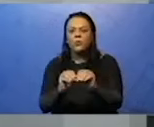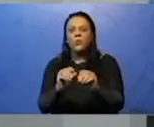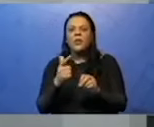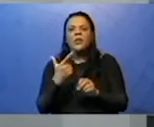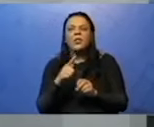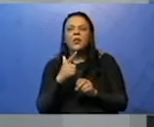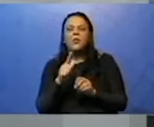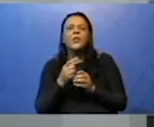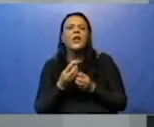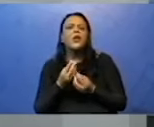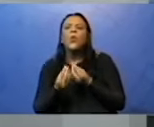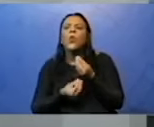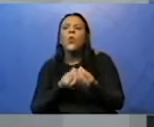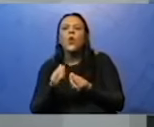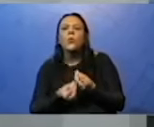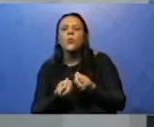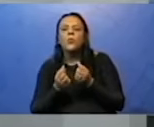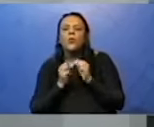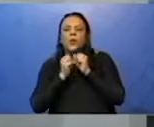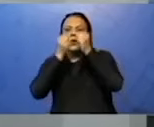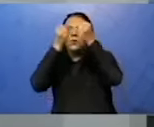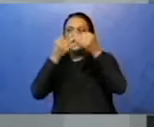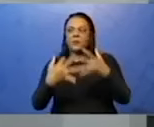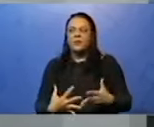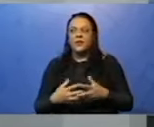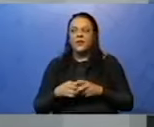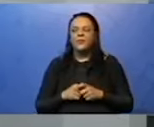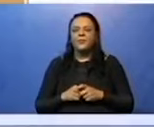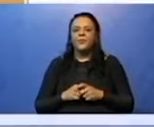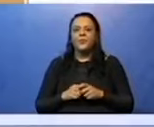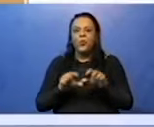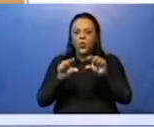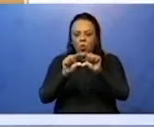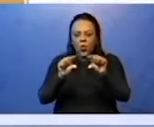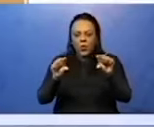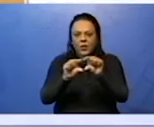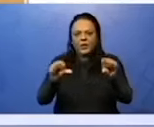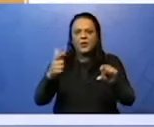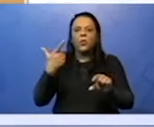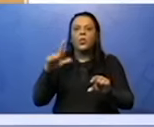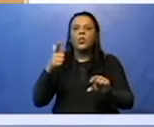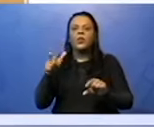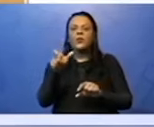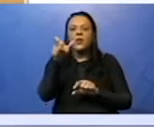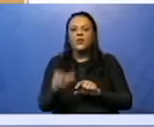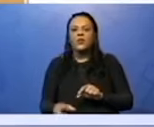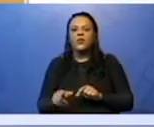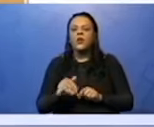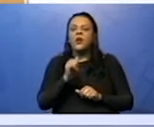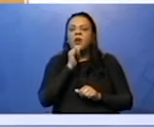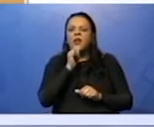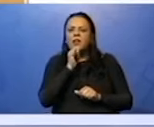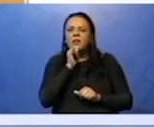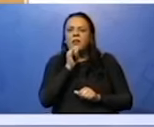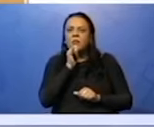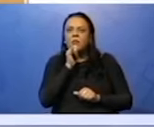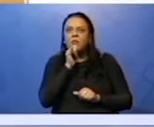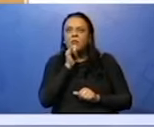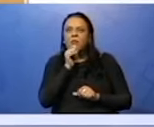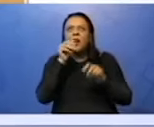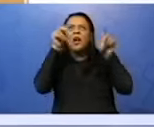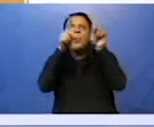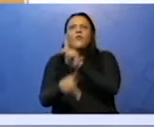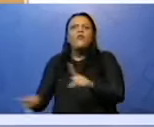inexistente? Olha, ele também é chamado de oração sem sujeito. Exemplo, ventou muito ontem à noite.